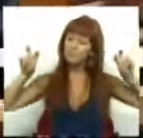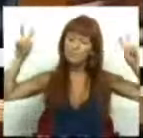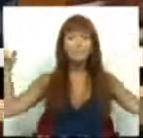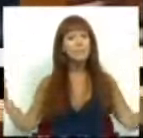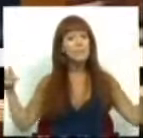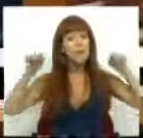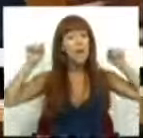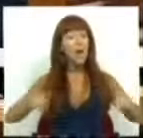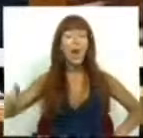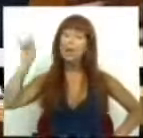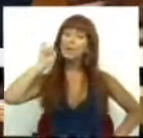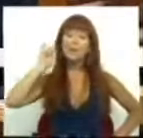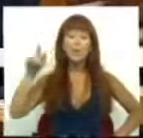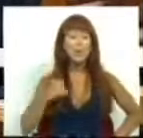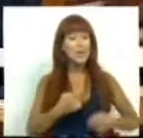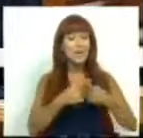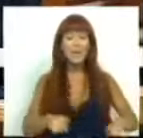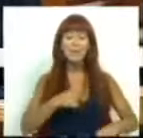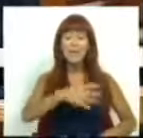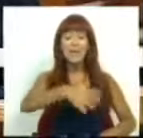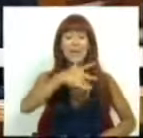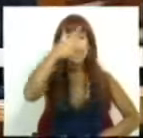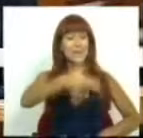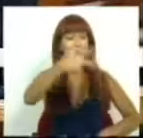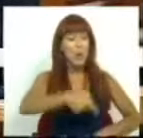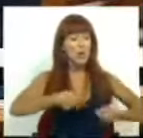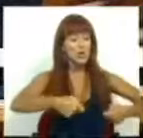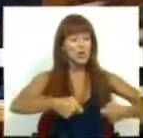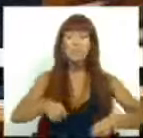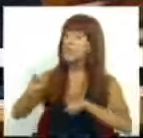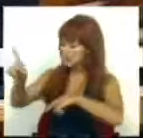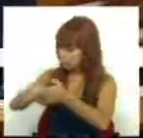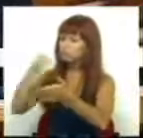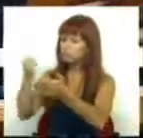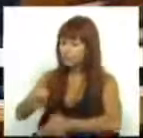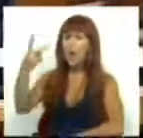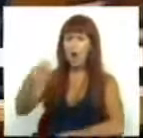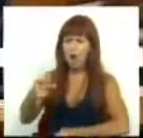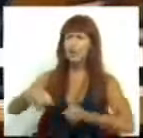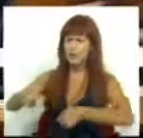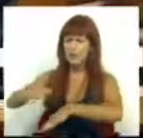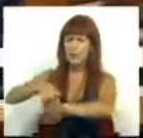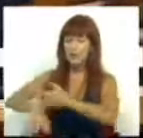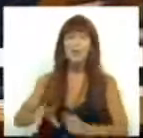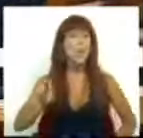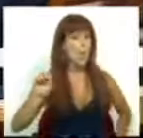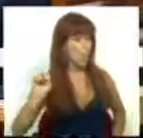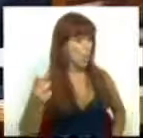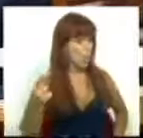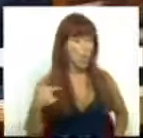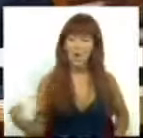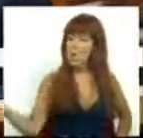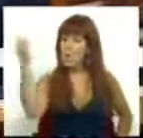a citar, é fundamentalmente diferente anunciar cortes de despesa e efetivar cortes de despesa. Ou ainda,